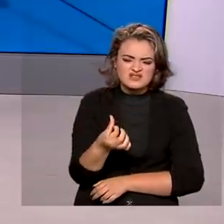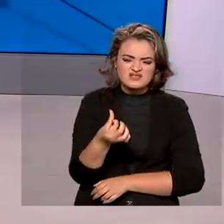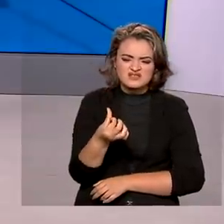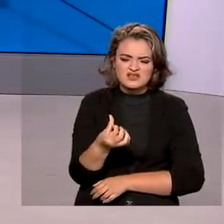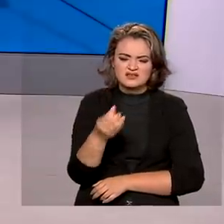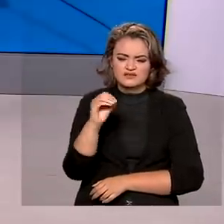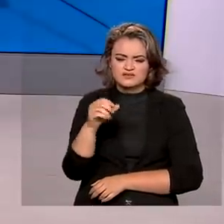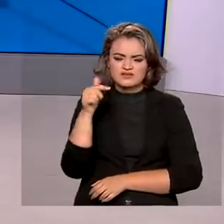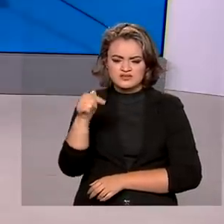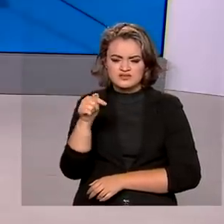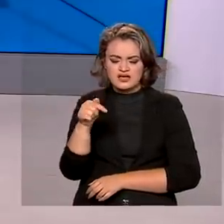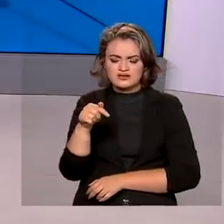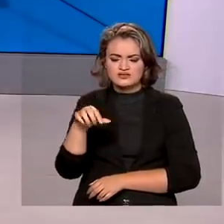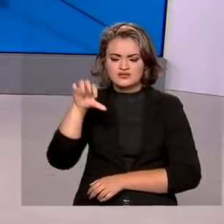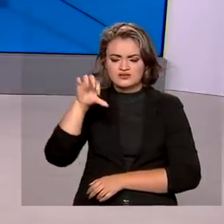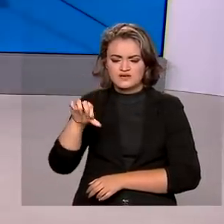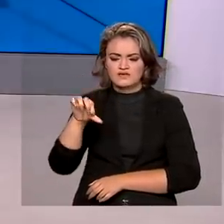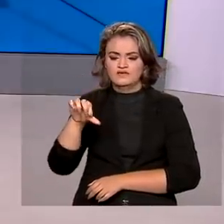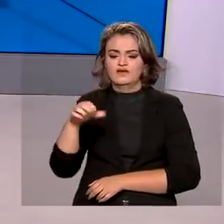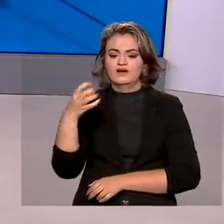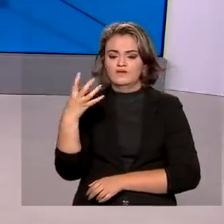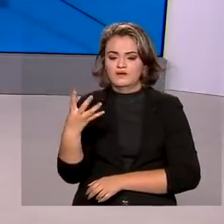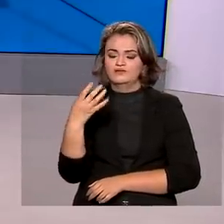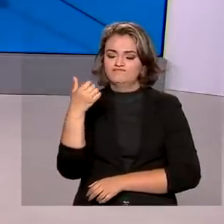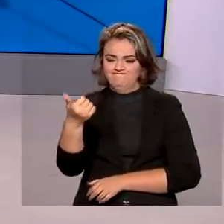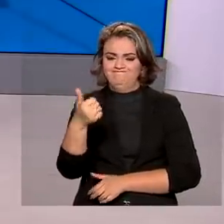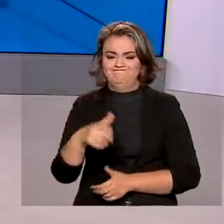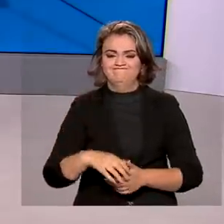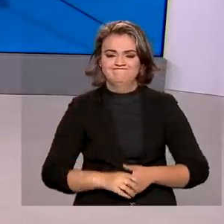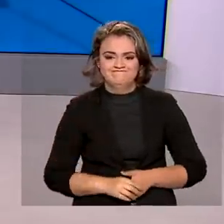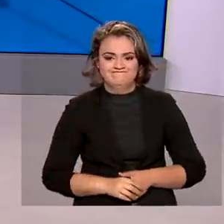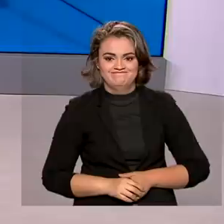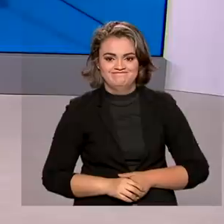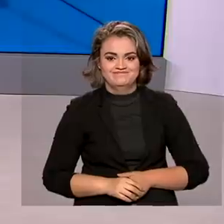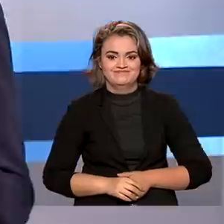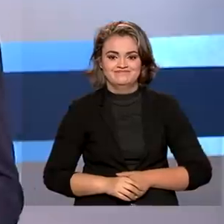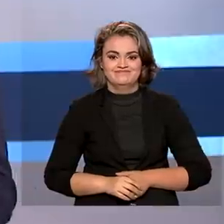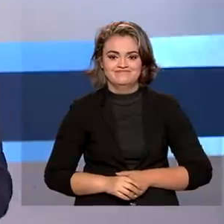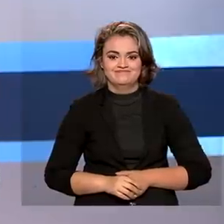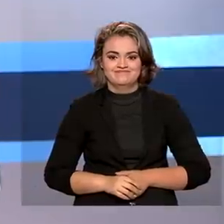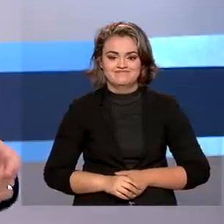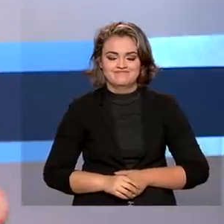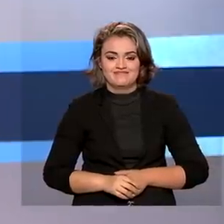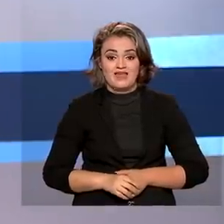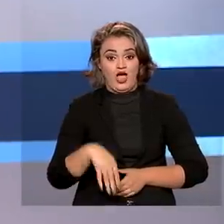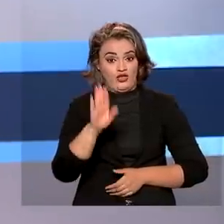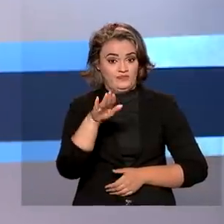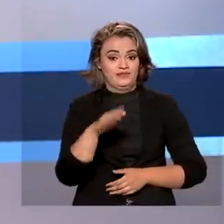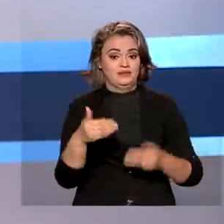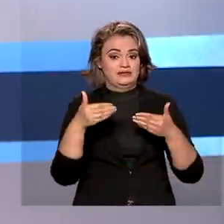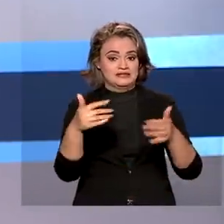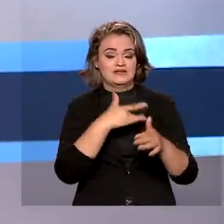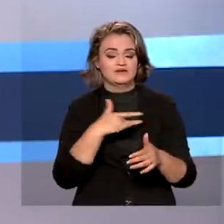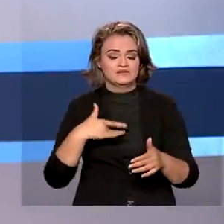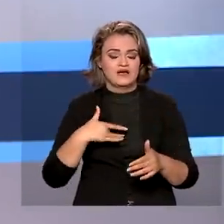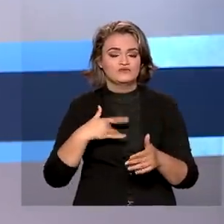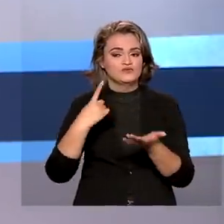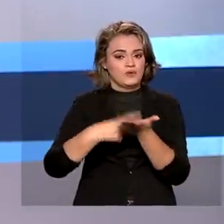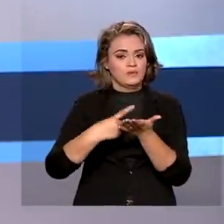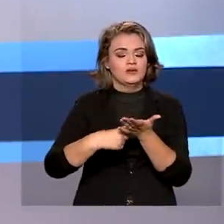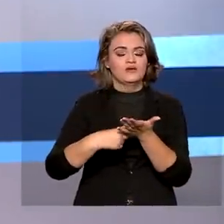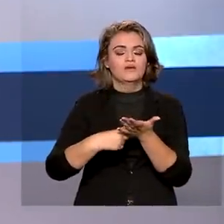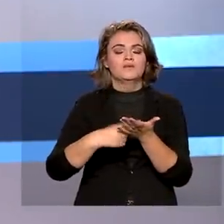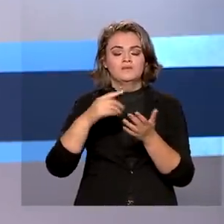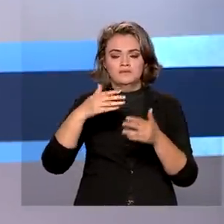ultrapassam aí 30 milhões, 607 mil pessoas. E olha, o Ministério da Saúde prorrogou a campanha